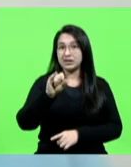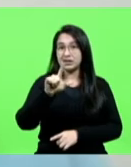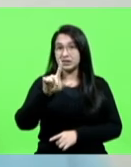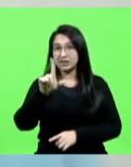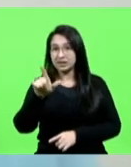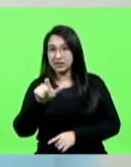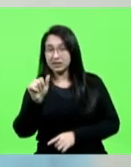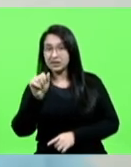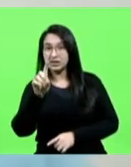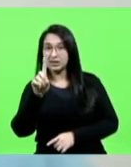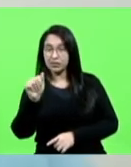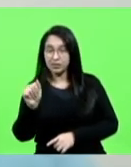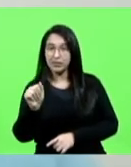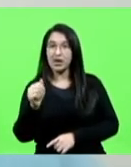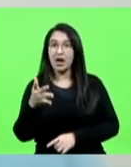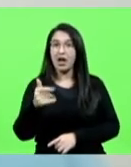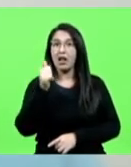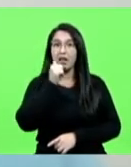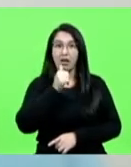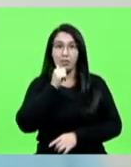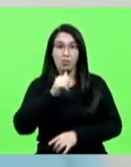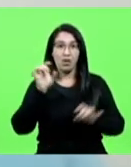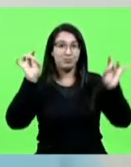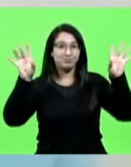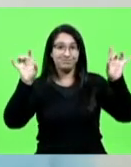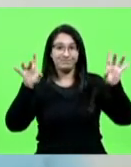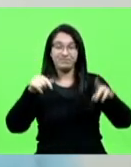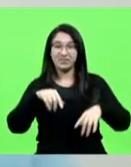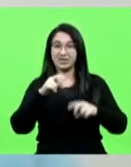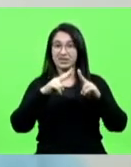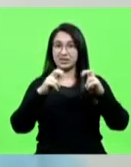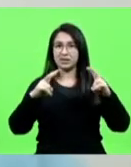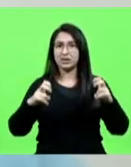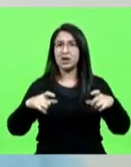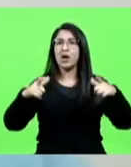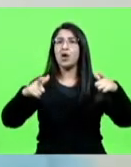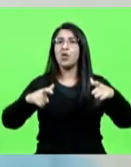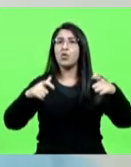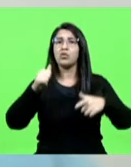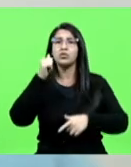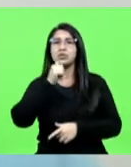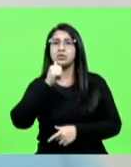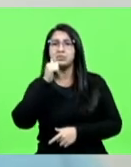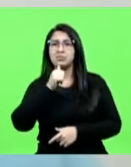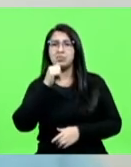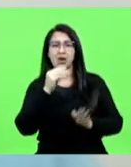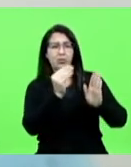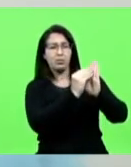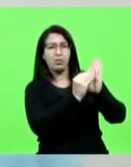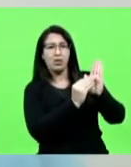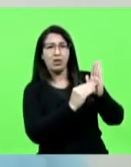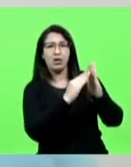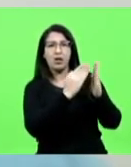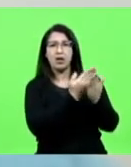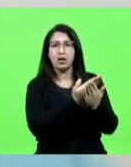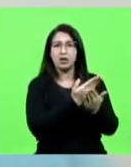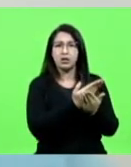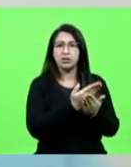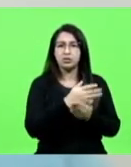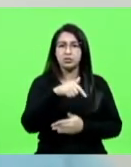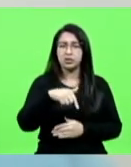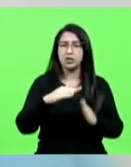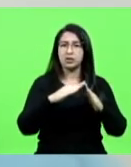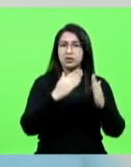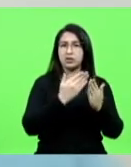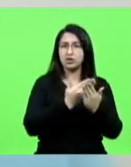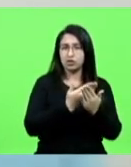partir daí é a gente começou a discutir onde estão as mulheres que não aparecem nos estudos das nossas escolas. Mas